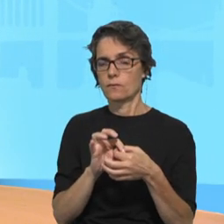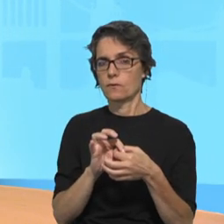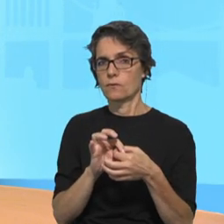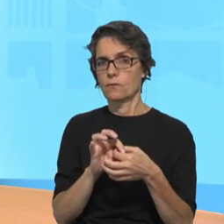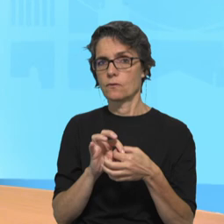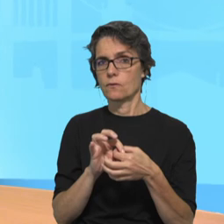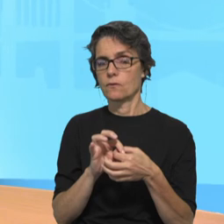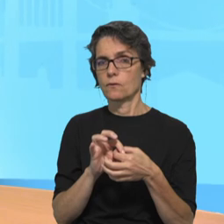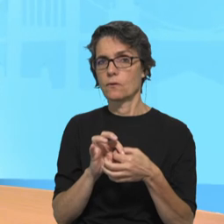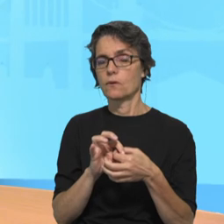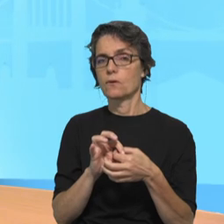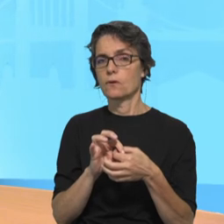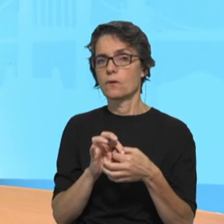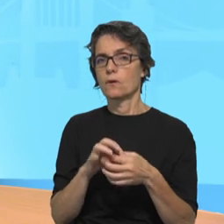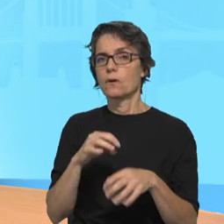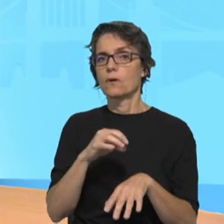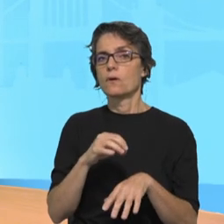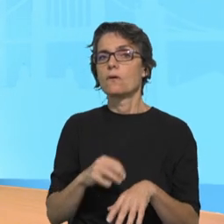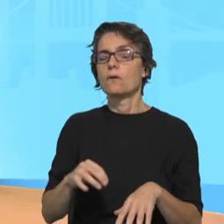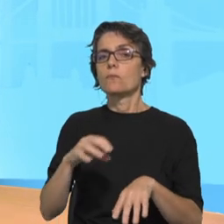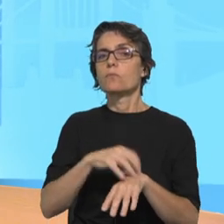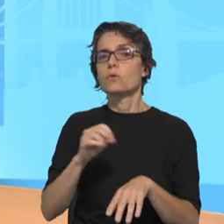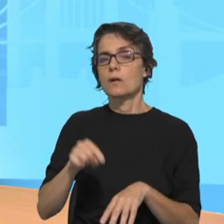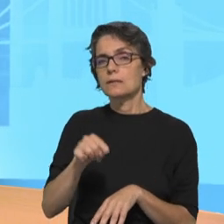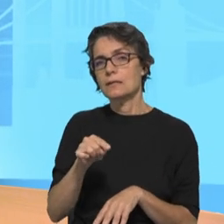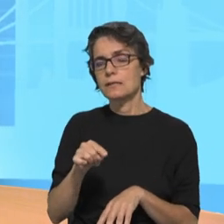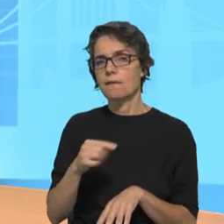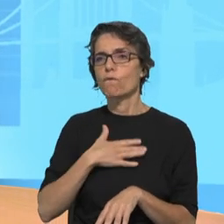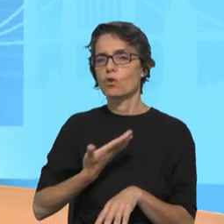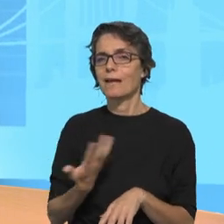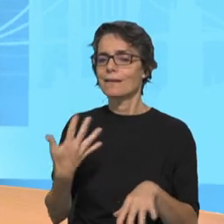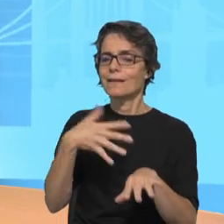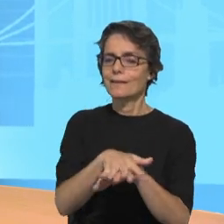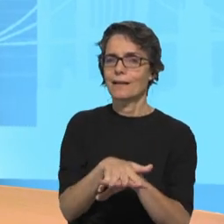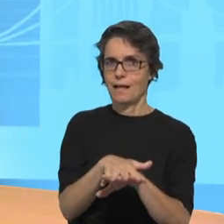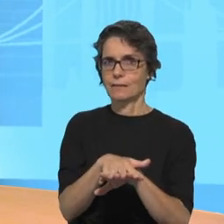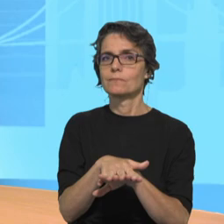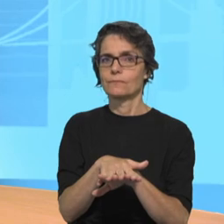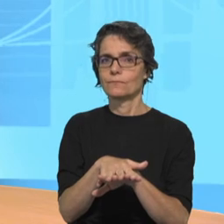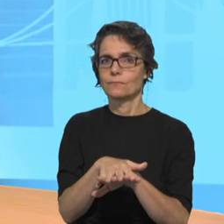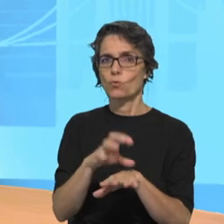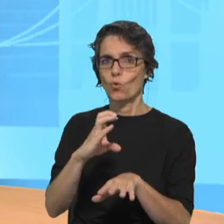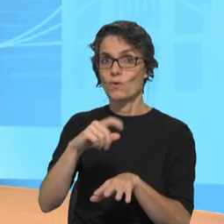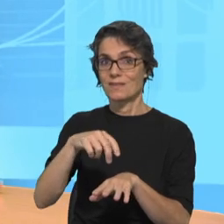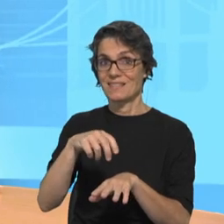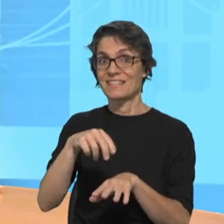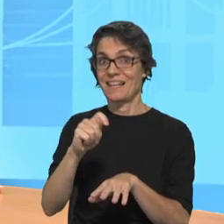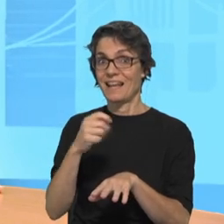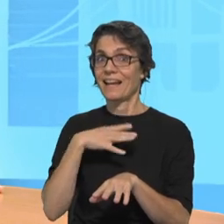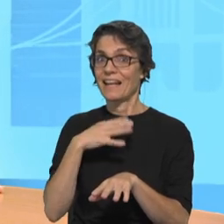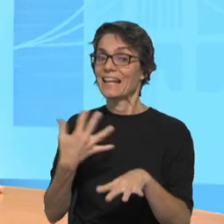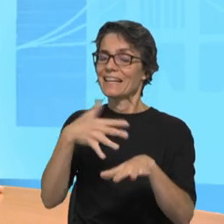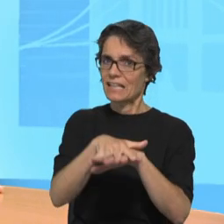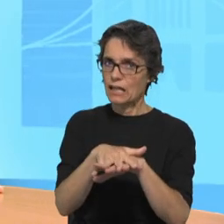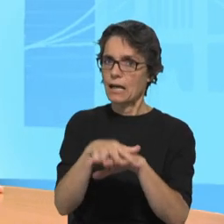possibilidade que está a querer fazer de integração e de desenvolvimento do processo educativo